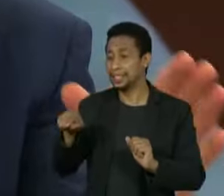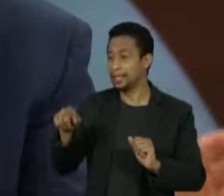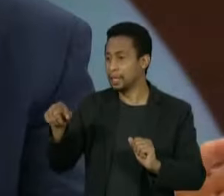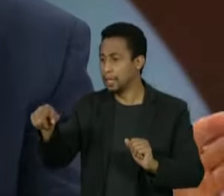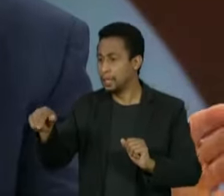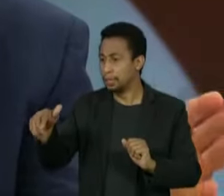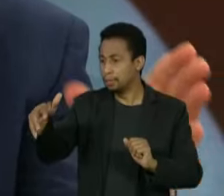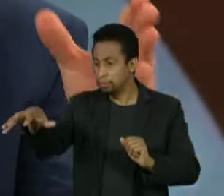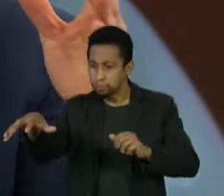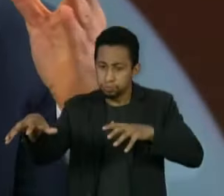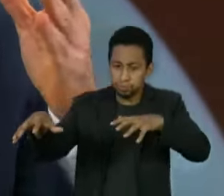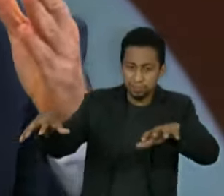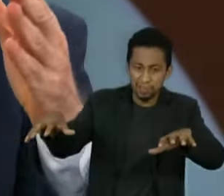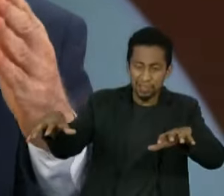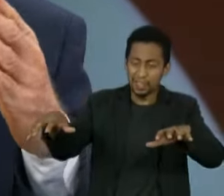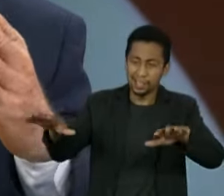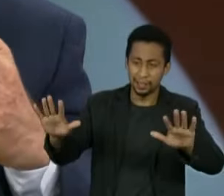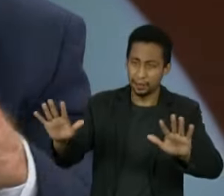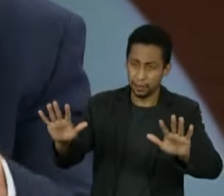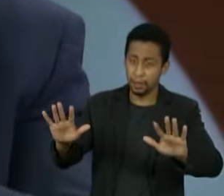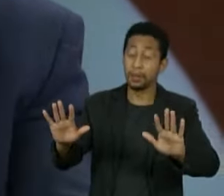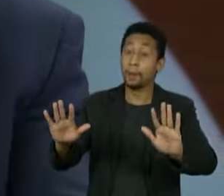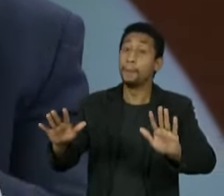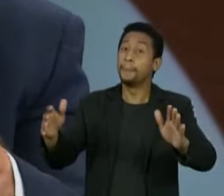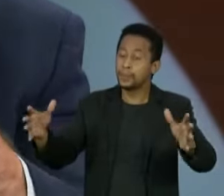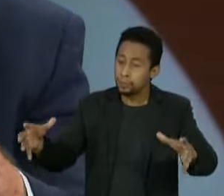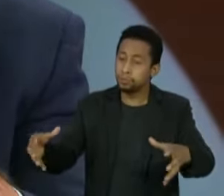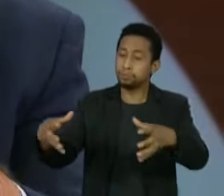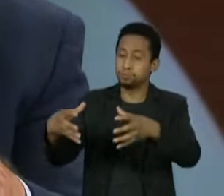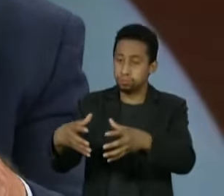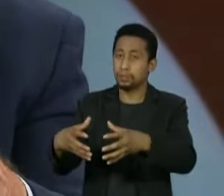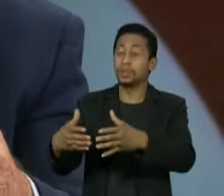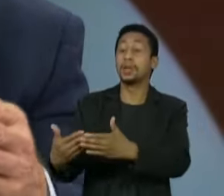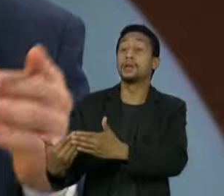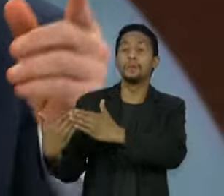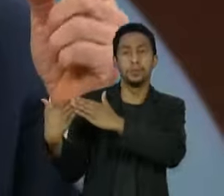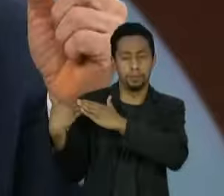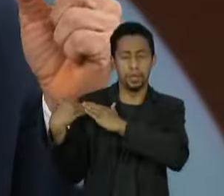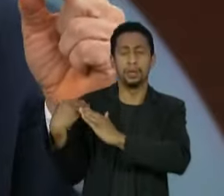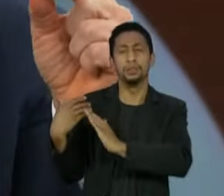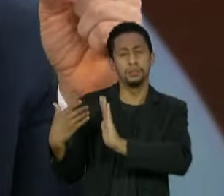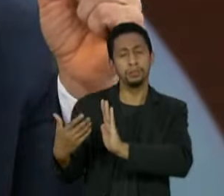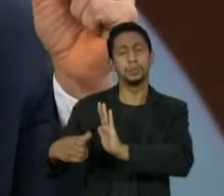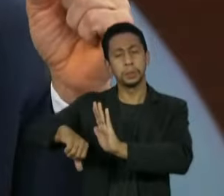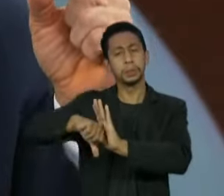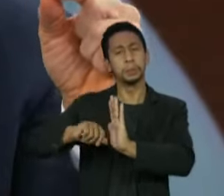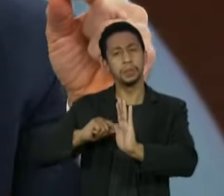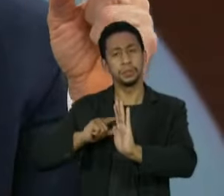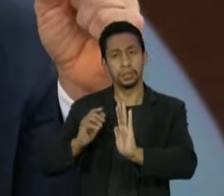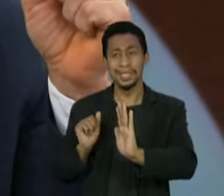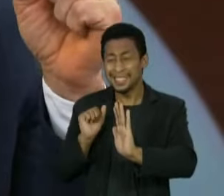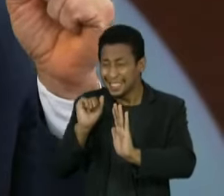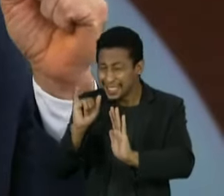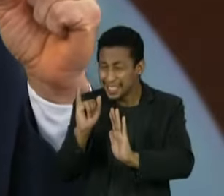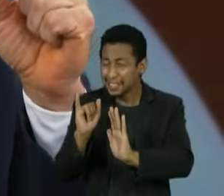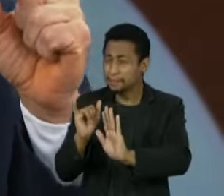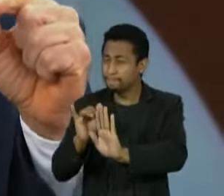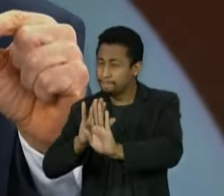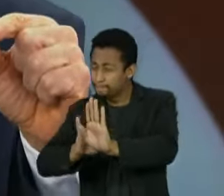tanto à terra. Eu acho que se deva ser responsabilizado, se tiver um mínimo de indício que